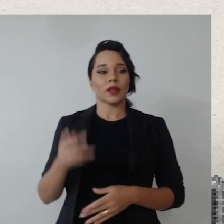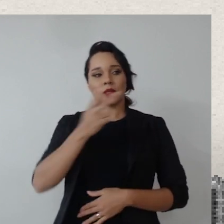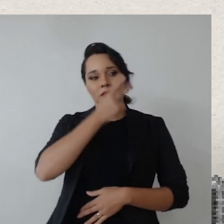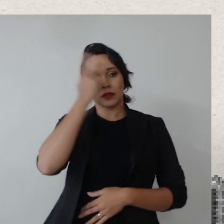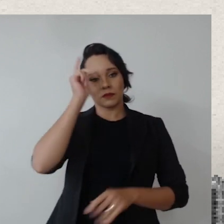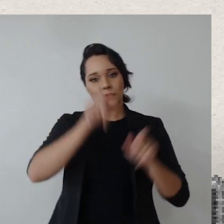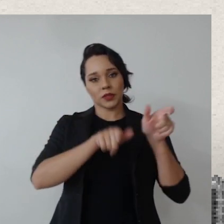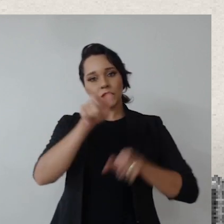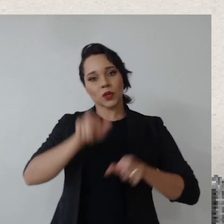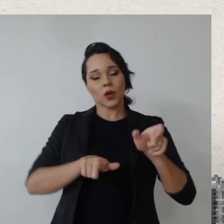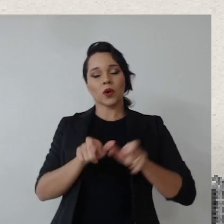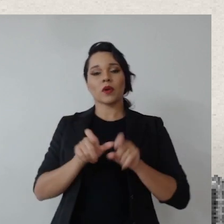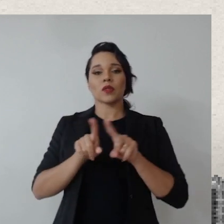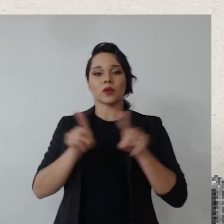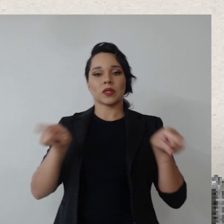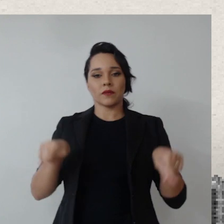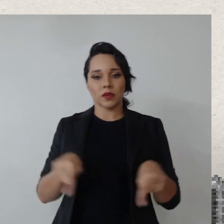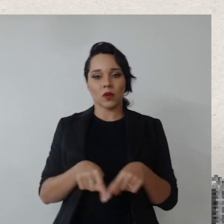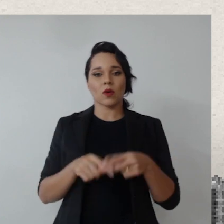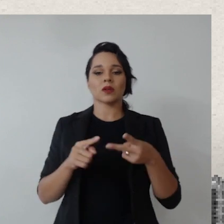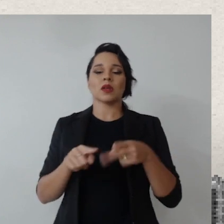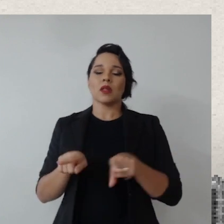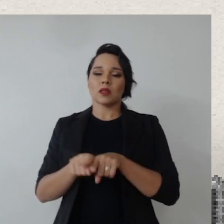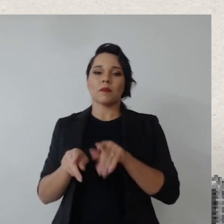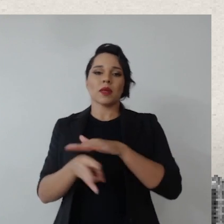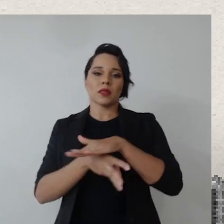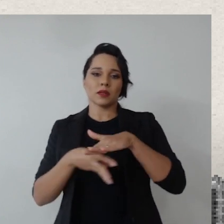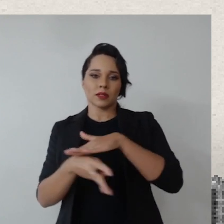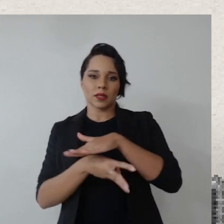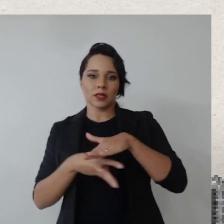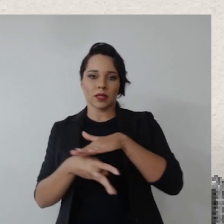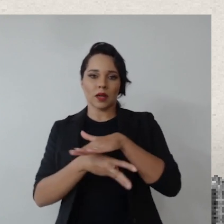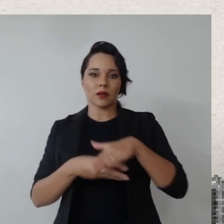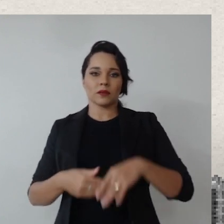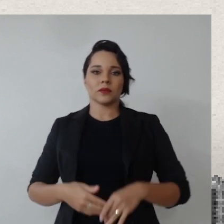das pessoas, dos servidores e terceirizados